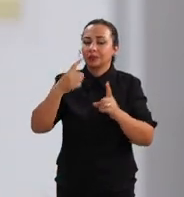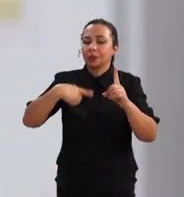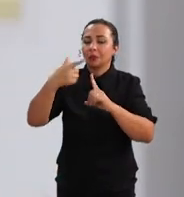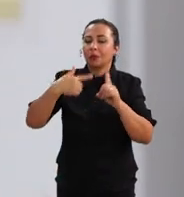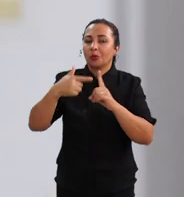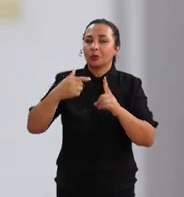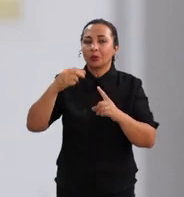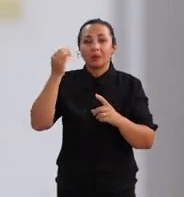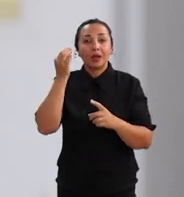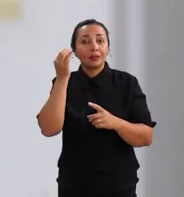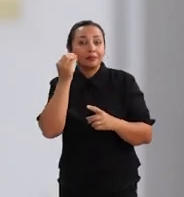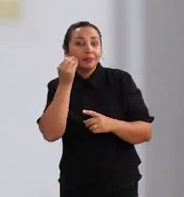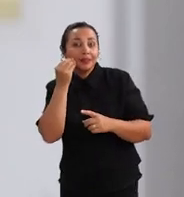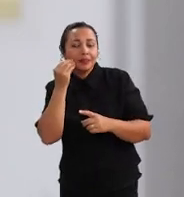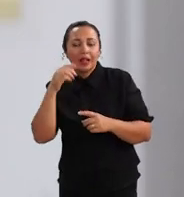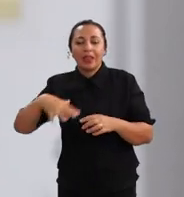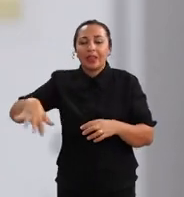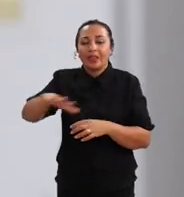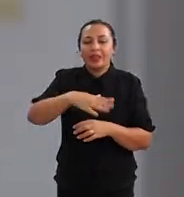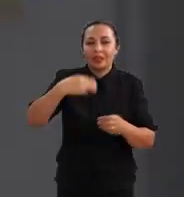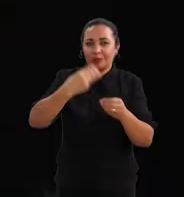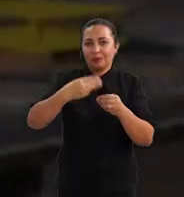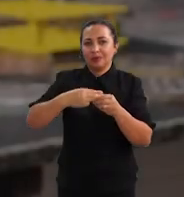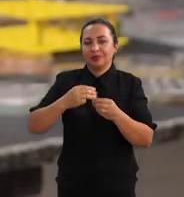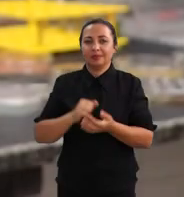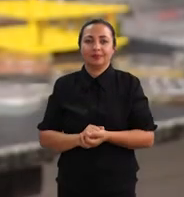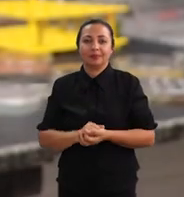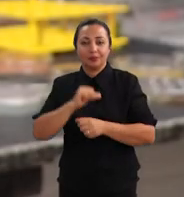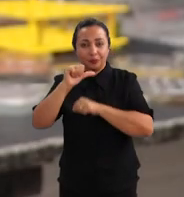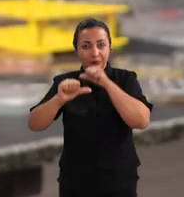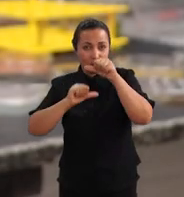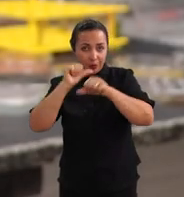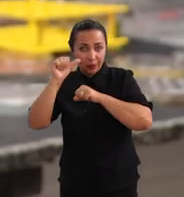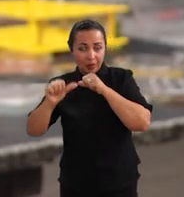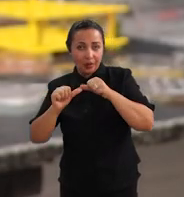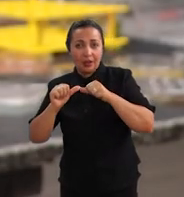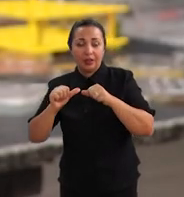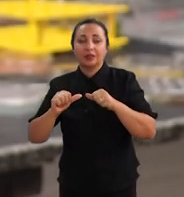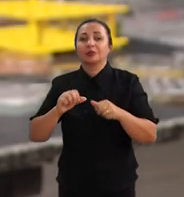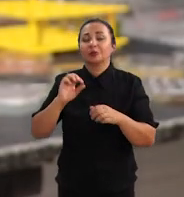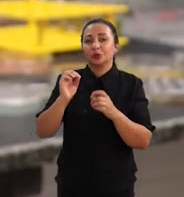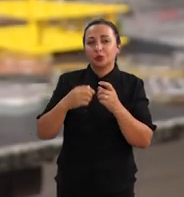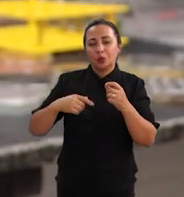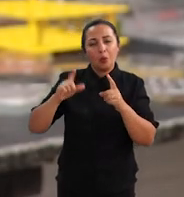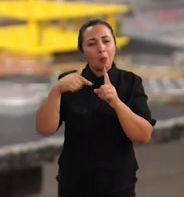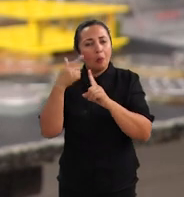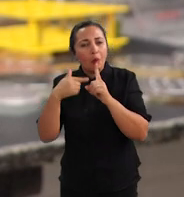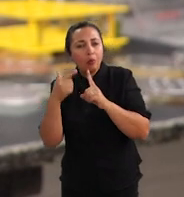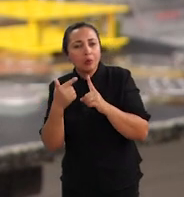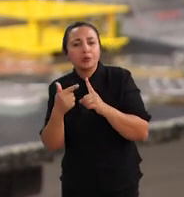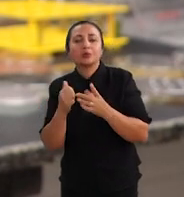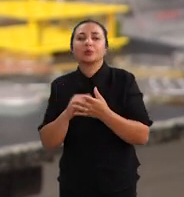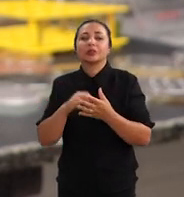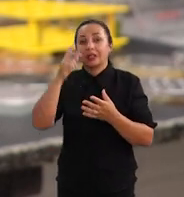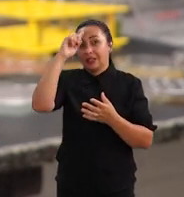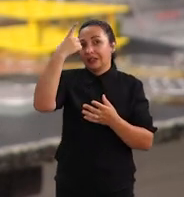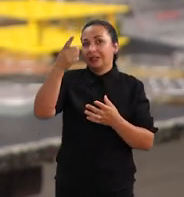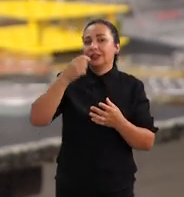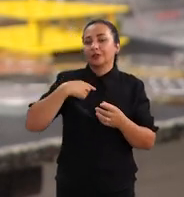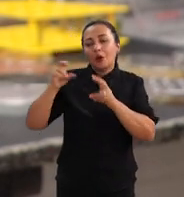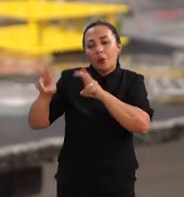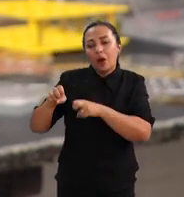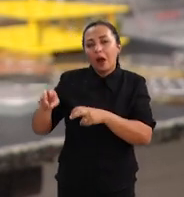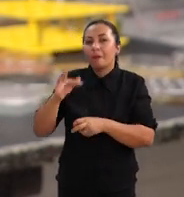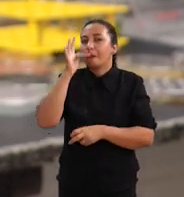testar na área, lá no município. Nesse processo de desenvolvimento de um produto, nossa ideia é que a gente